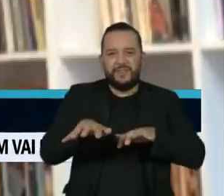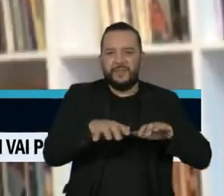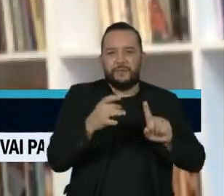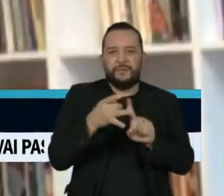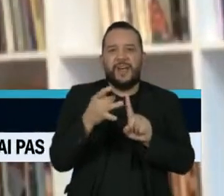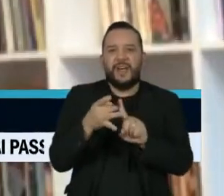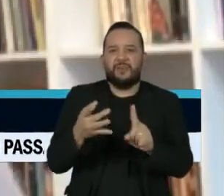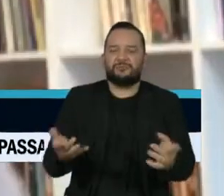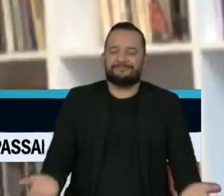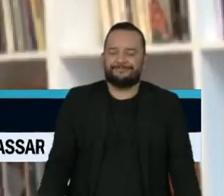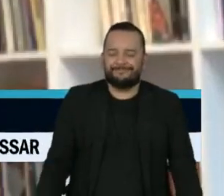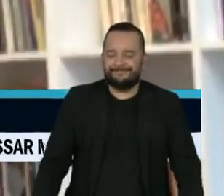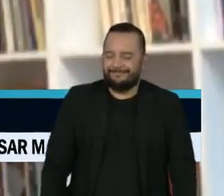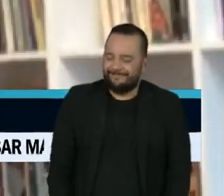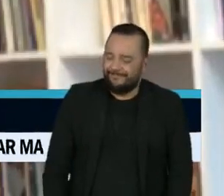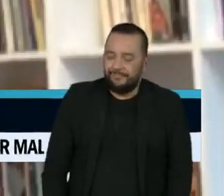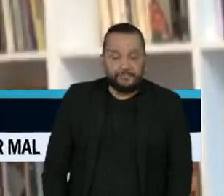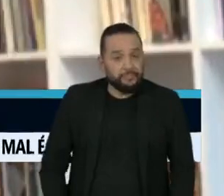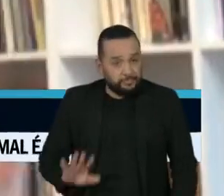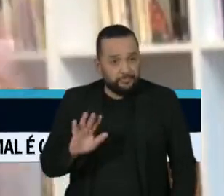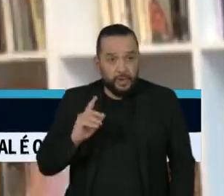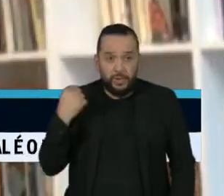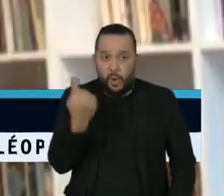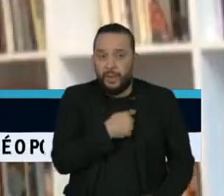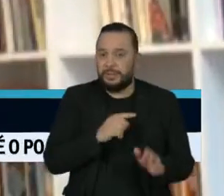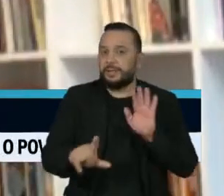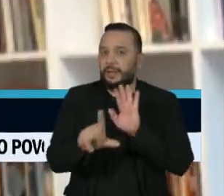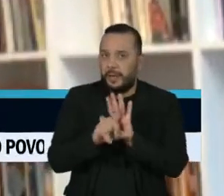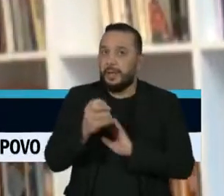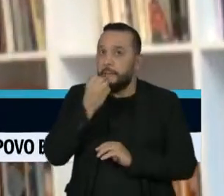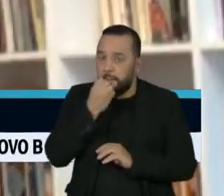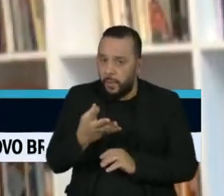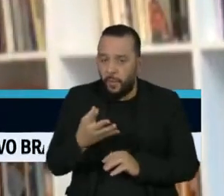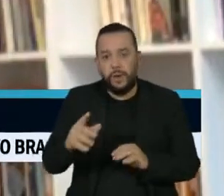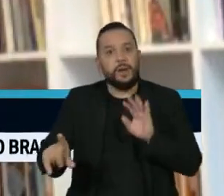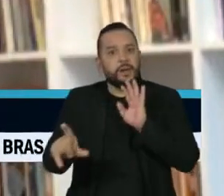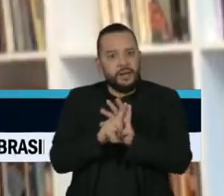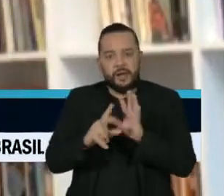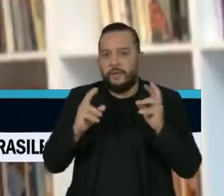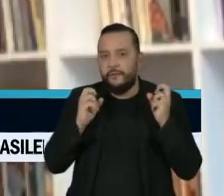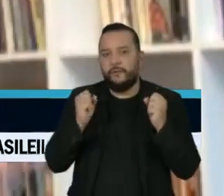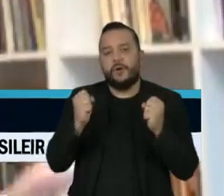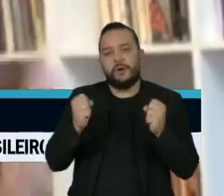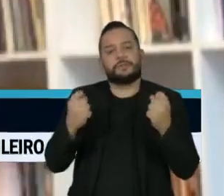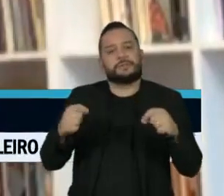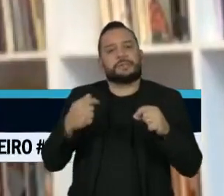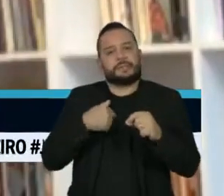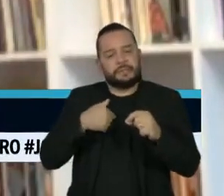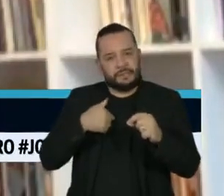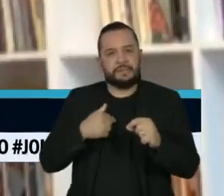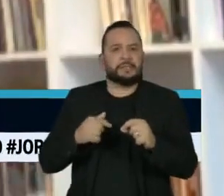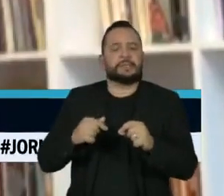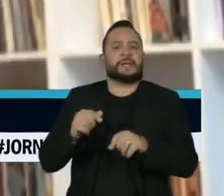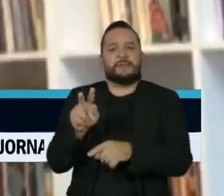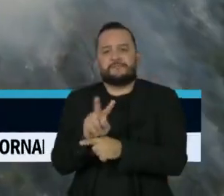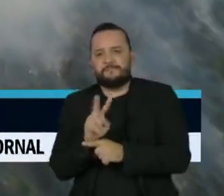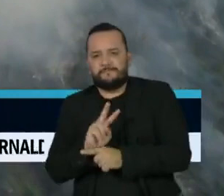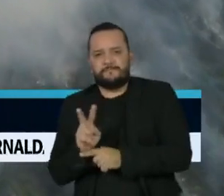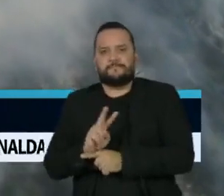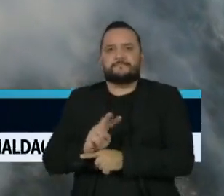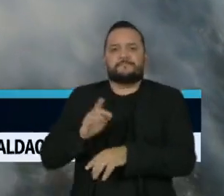as leis florestais brasileiras são fortes, mas precisam ser implementadas e a sua implementação precisa ser fiscalizada.